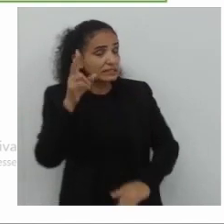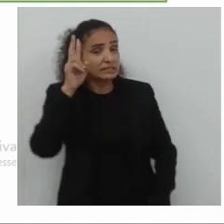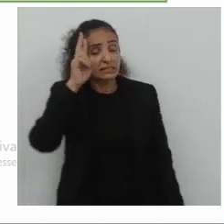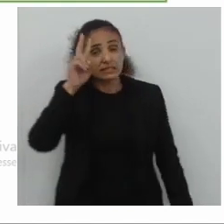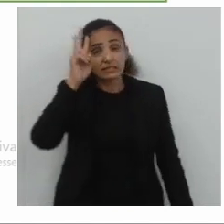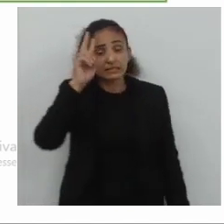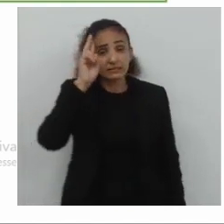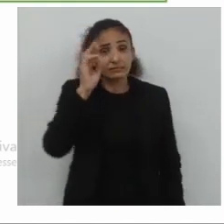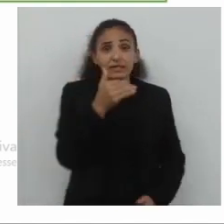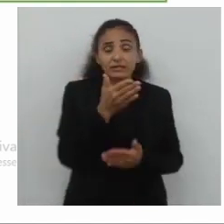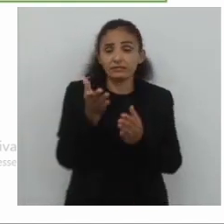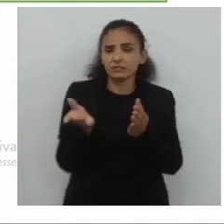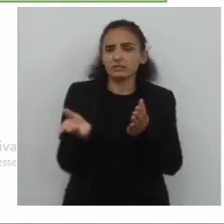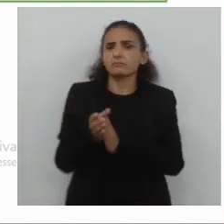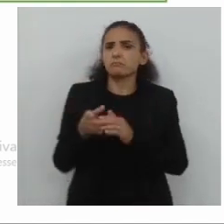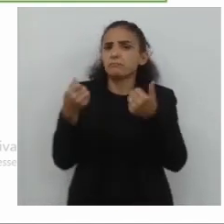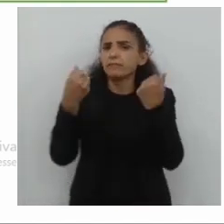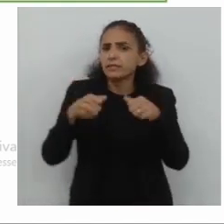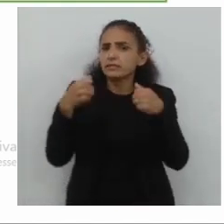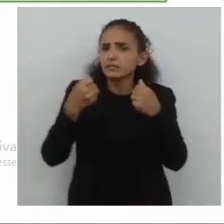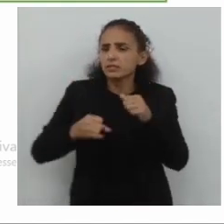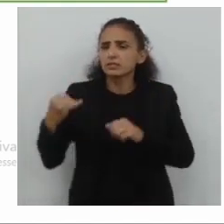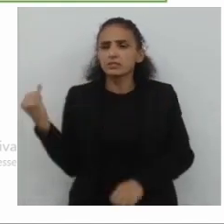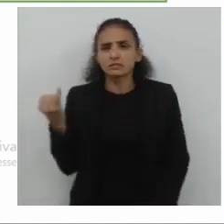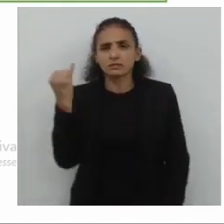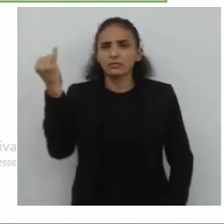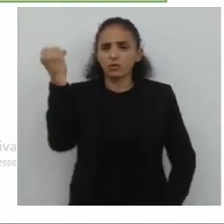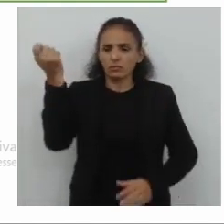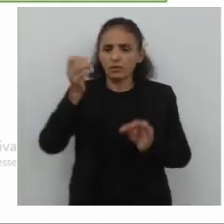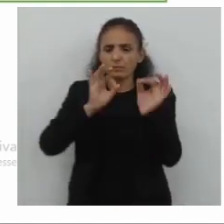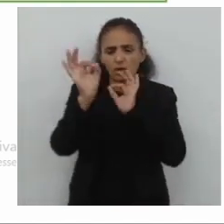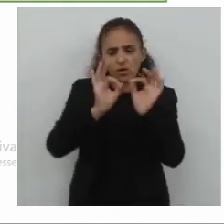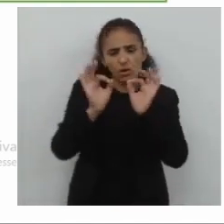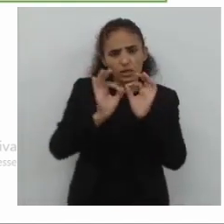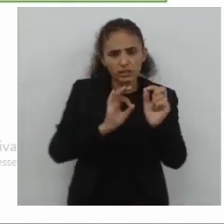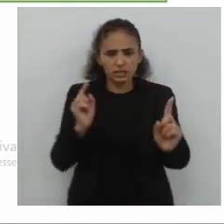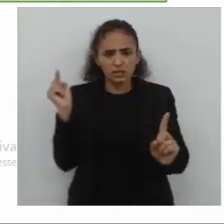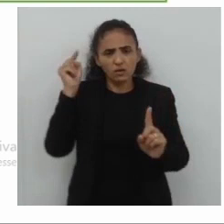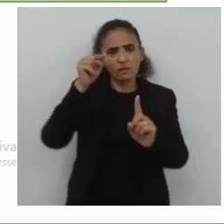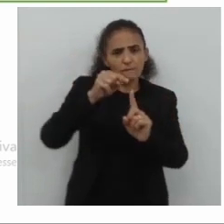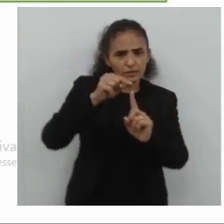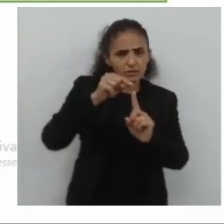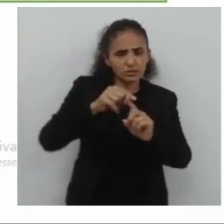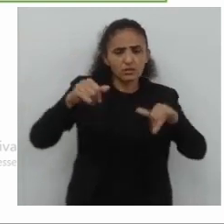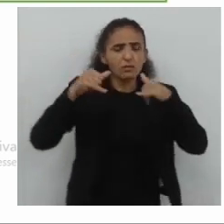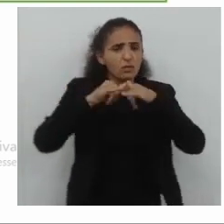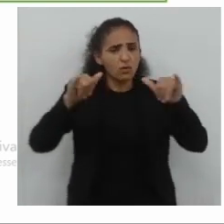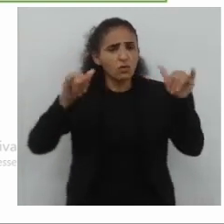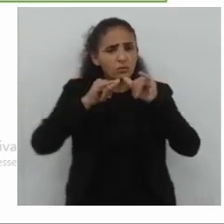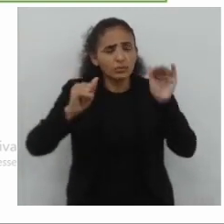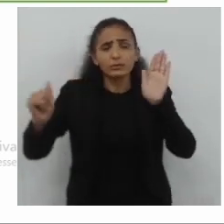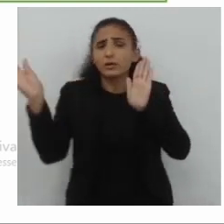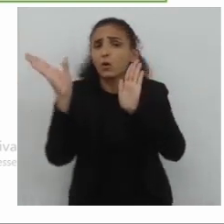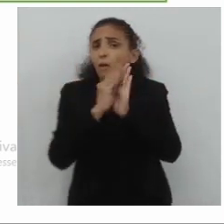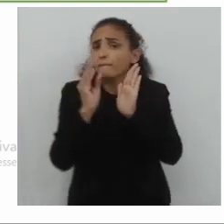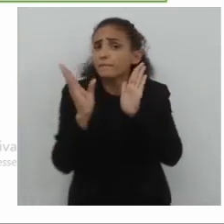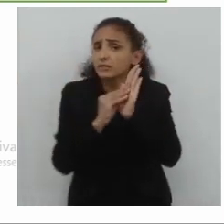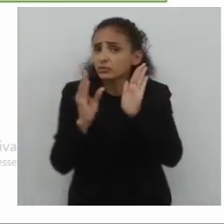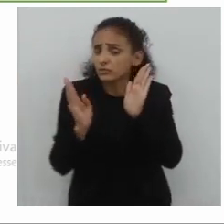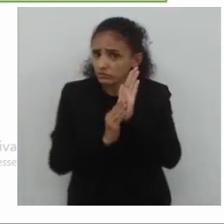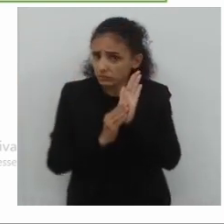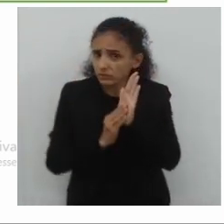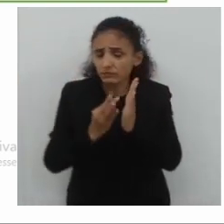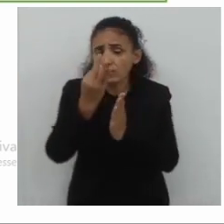lembrar que eu vou ter que ter uma preocupação com a intenção, o grau de informalidade, o contexto,